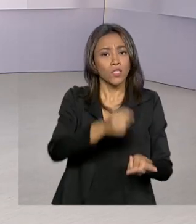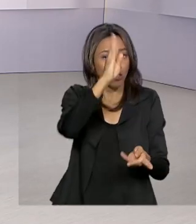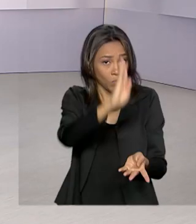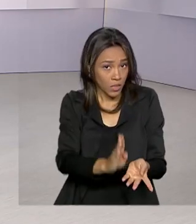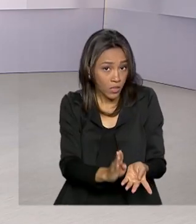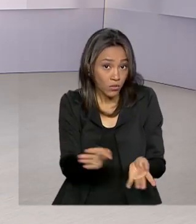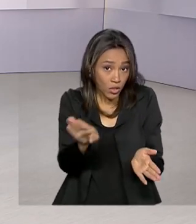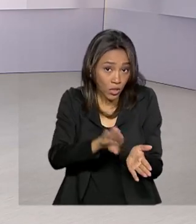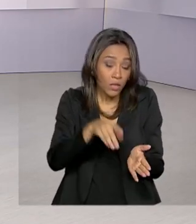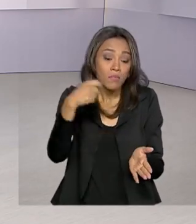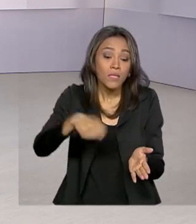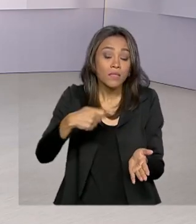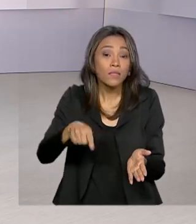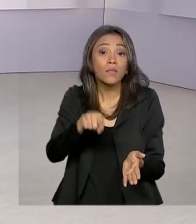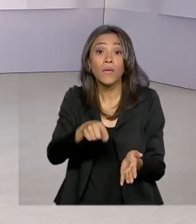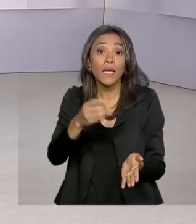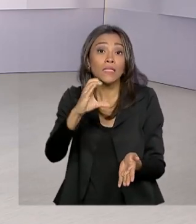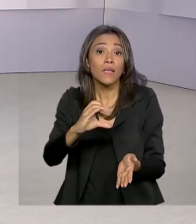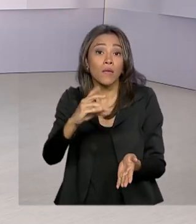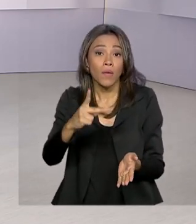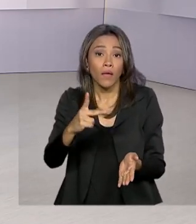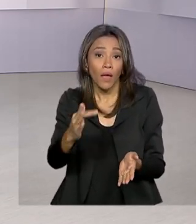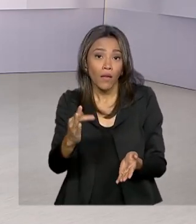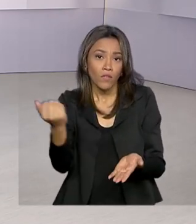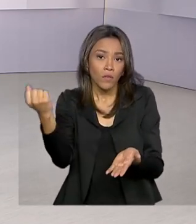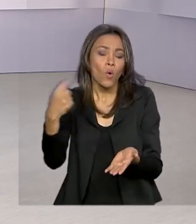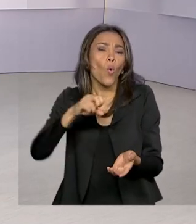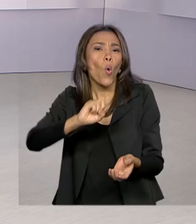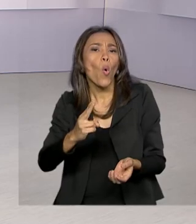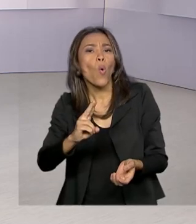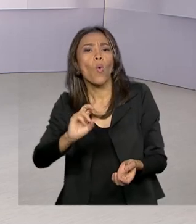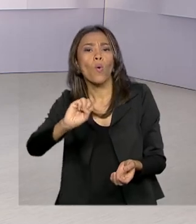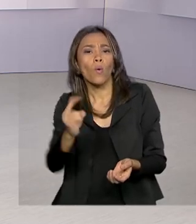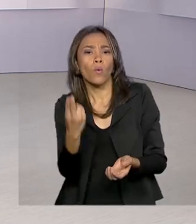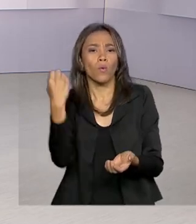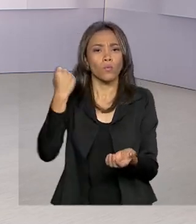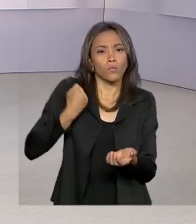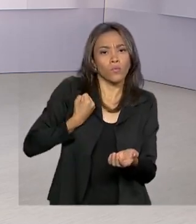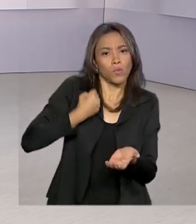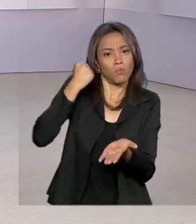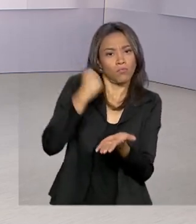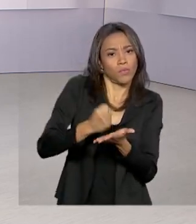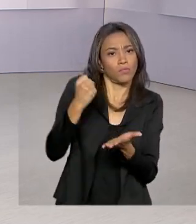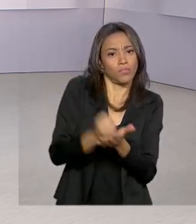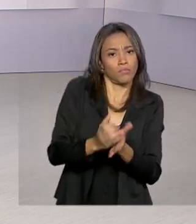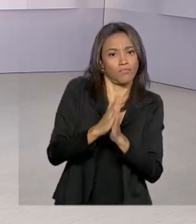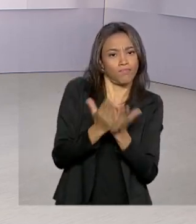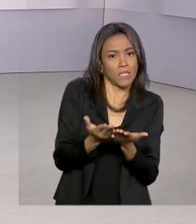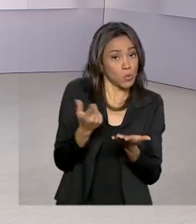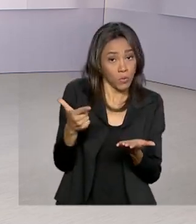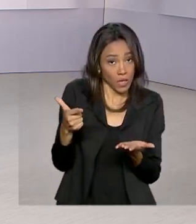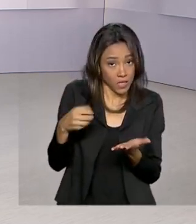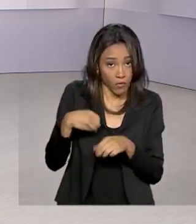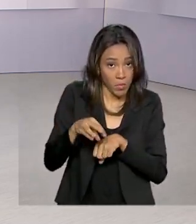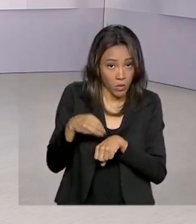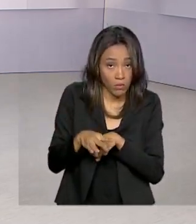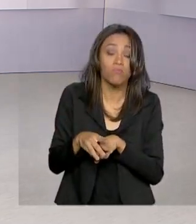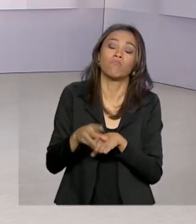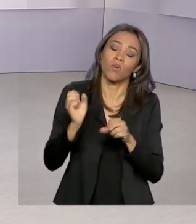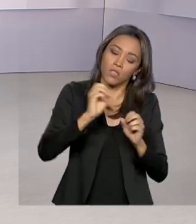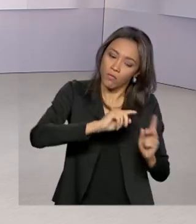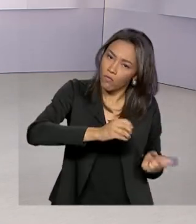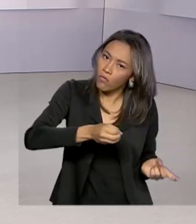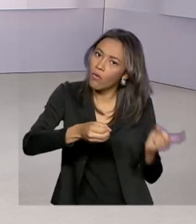sejam identificadas com o CPF ou com o número do passaporte do destinatário. Sem essa informação, a encomenda pode ser